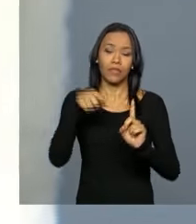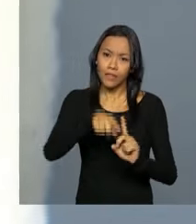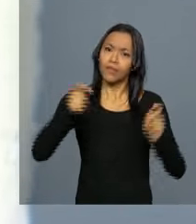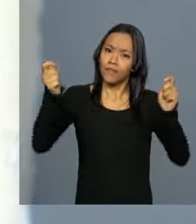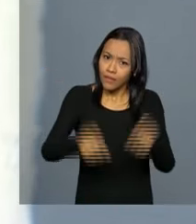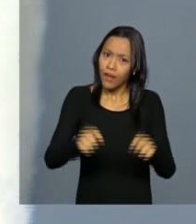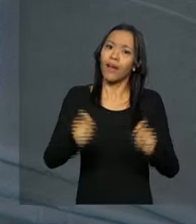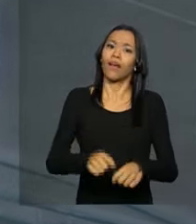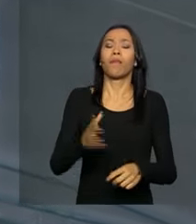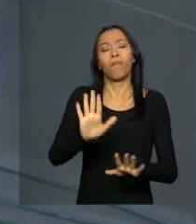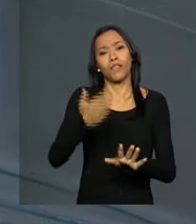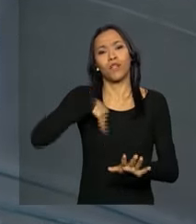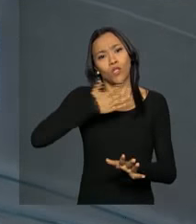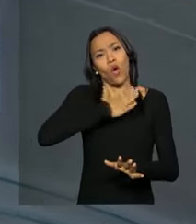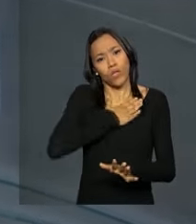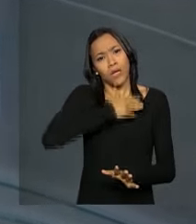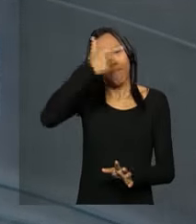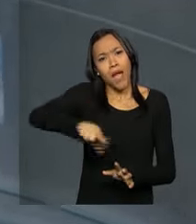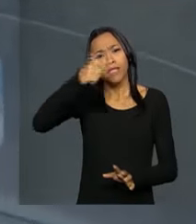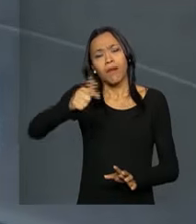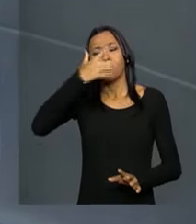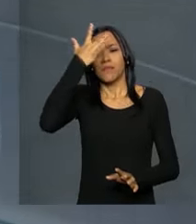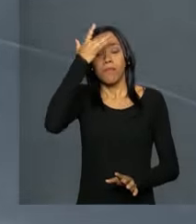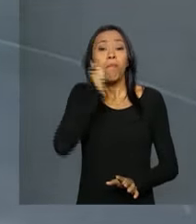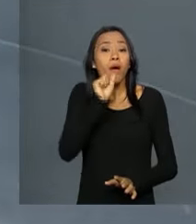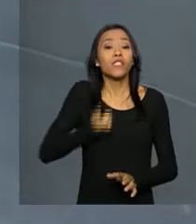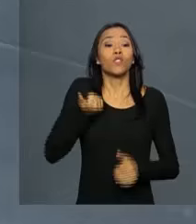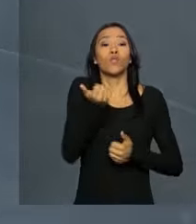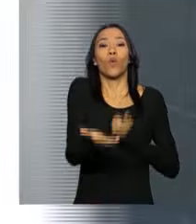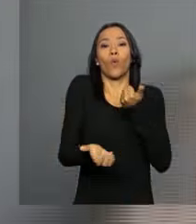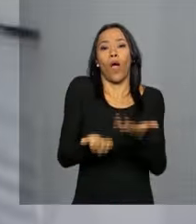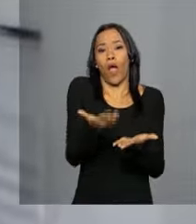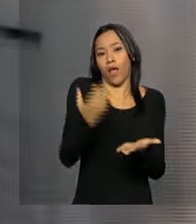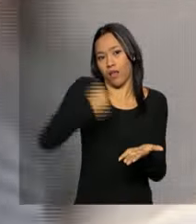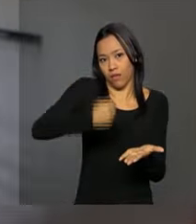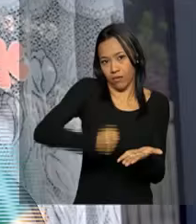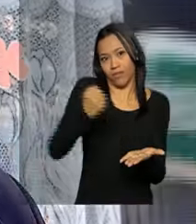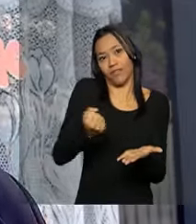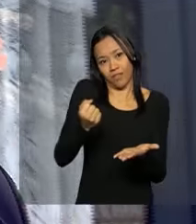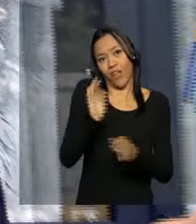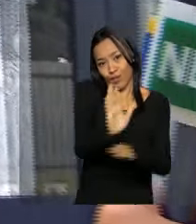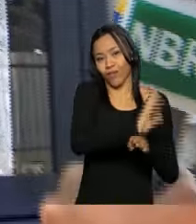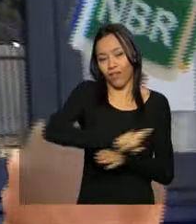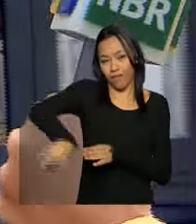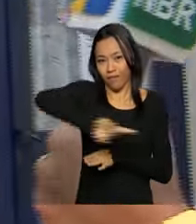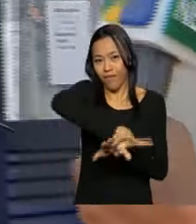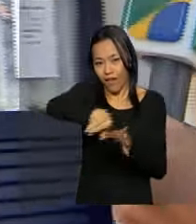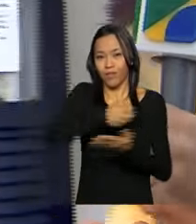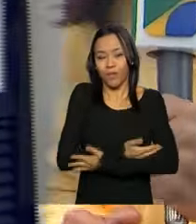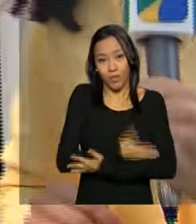fazer isso, mas a gente gostaria de ter mais doações, porque quanto mais doações, mais bebês serão beneficiados. Muito obrigada pela